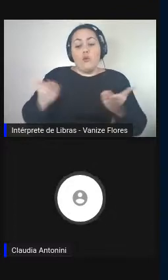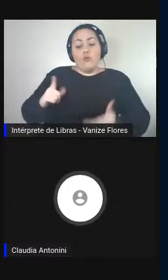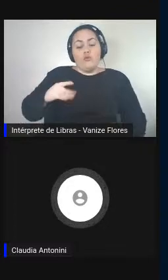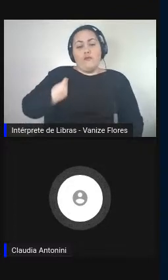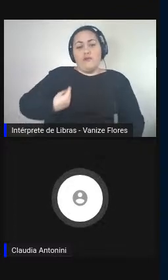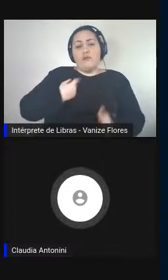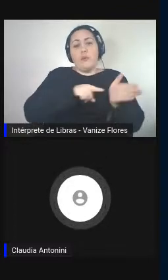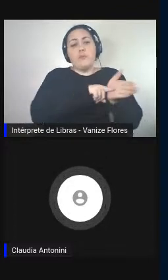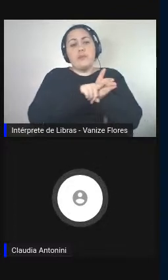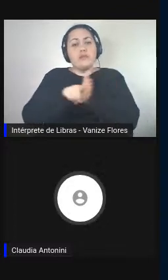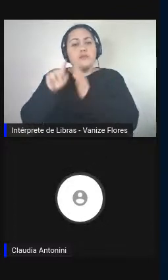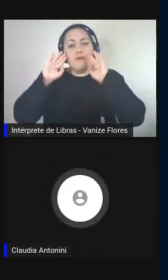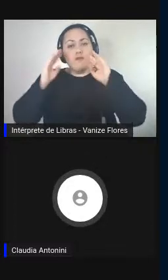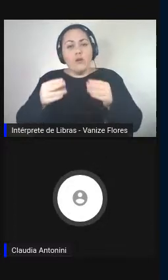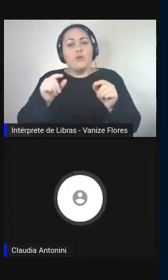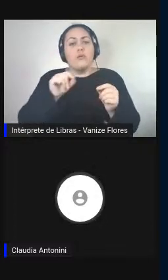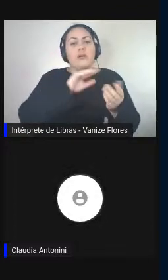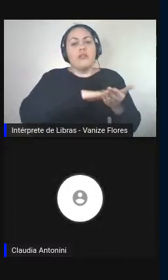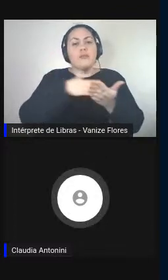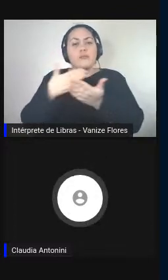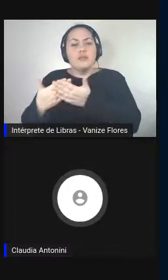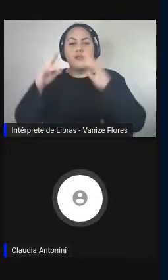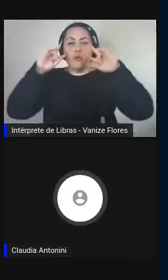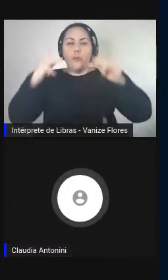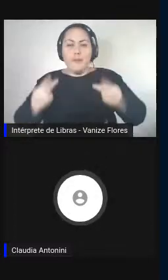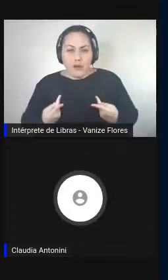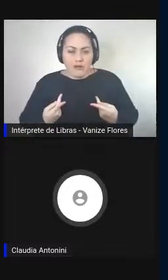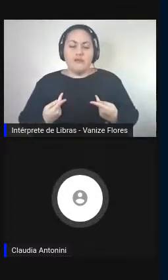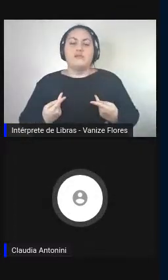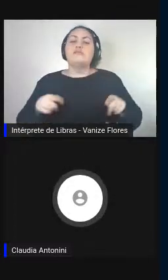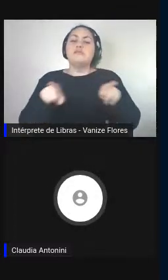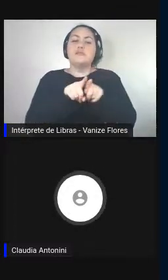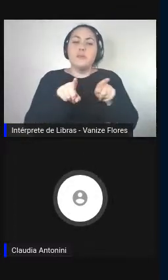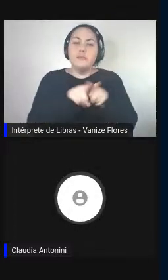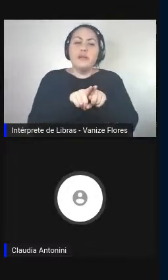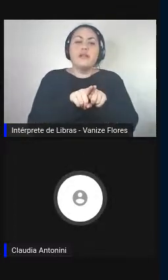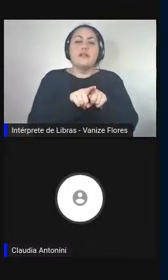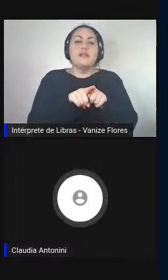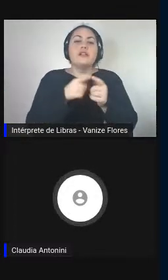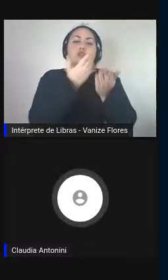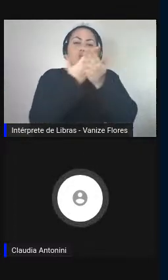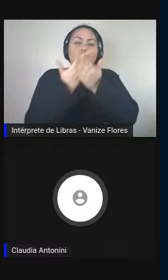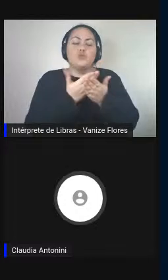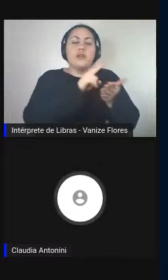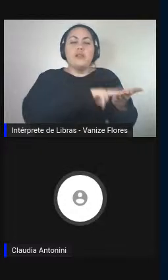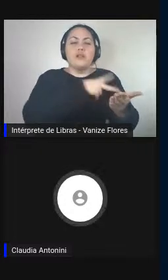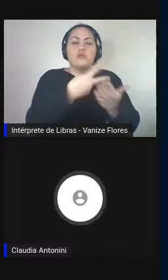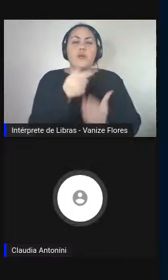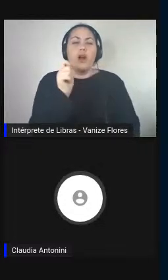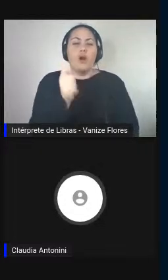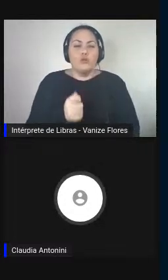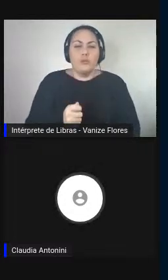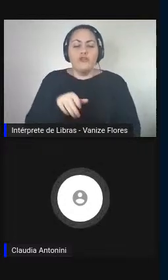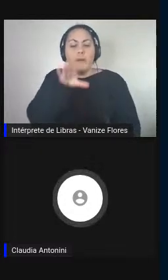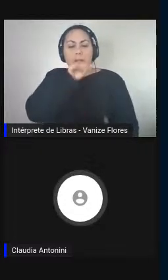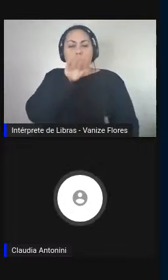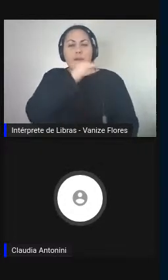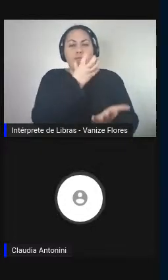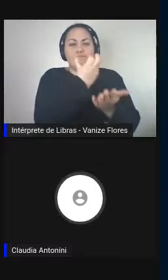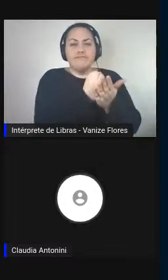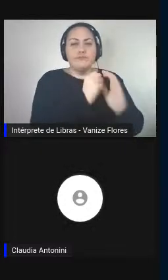na interpretação humana aumentada, e no estudo da tradução automática da fala a partir de uma perspectiva